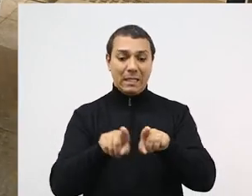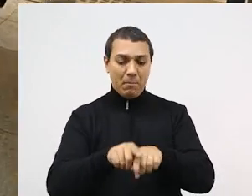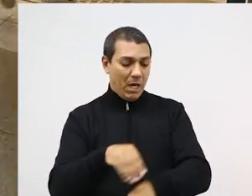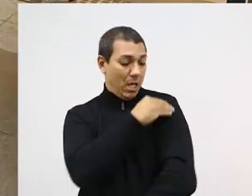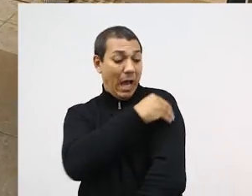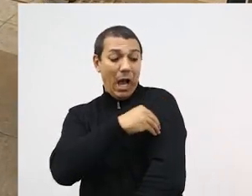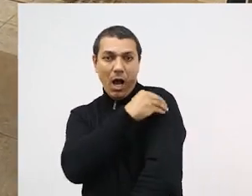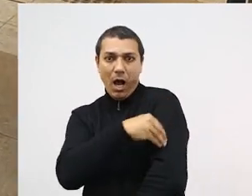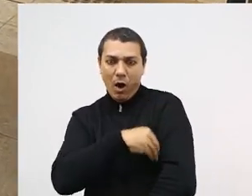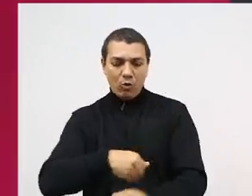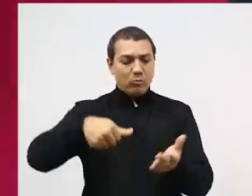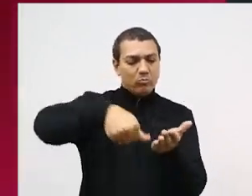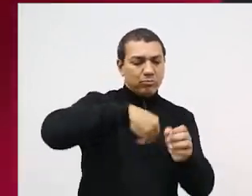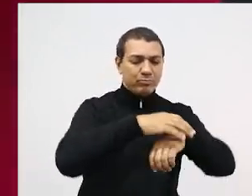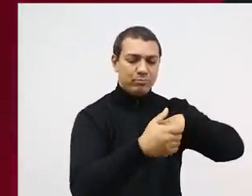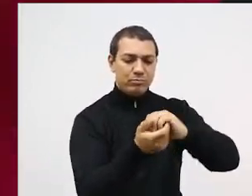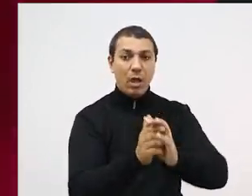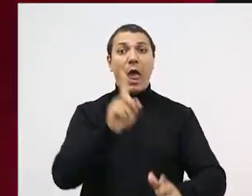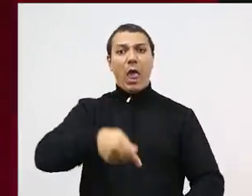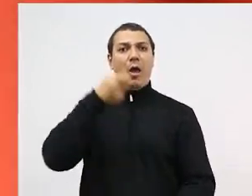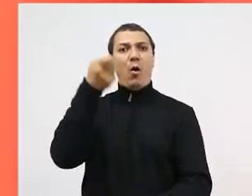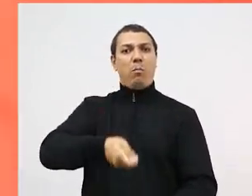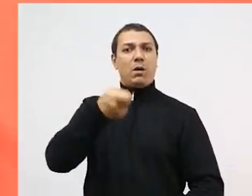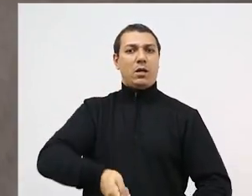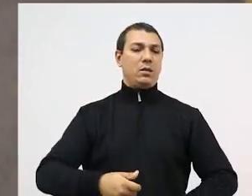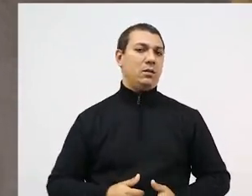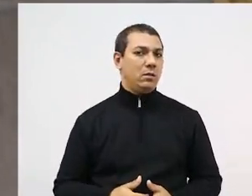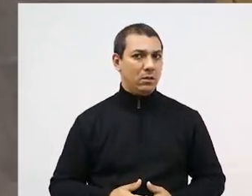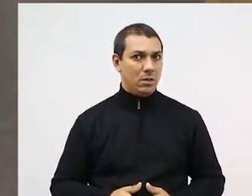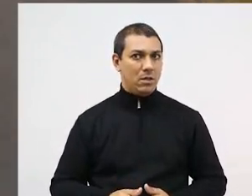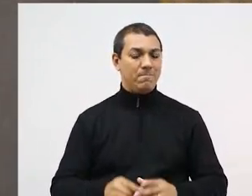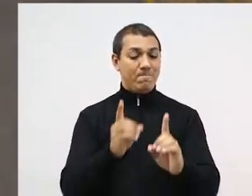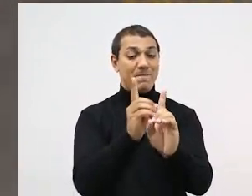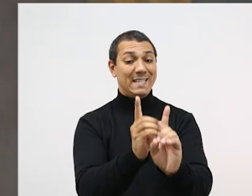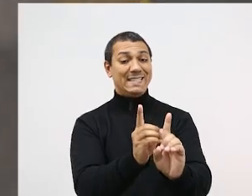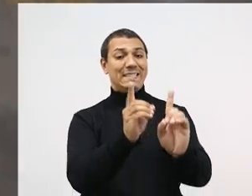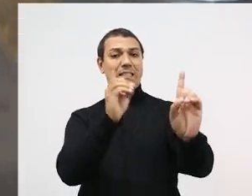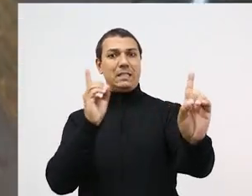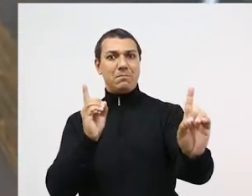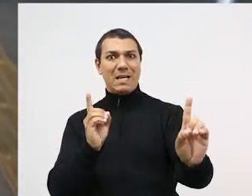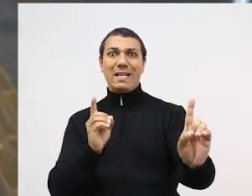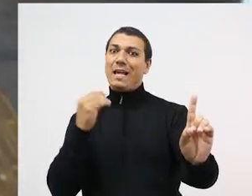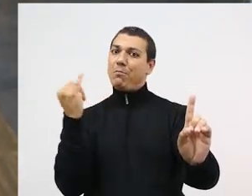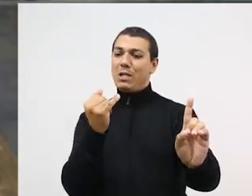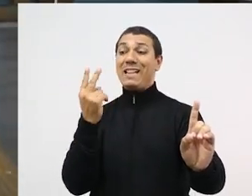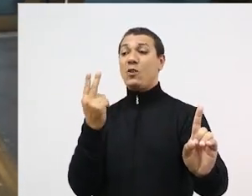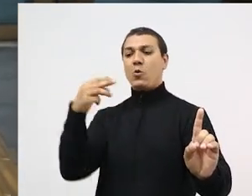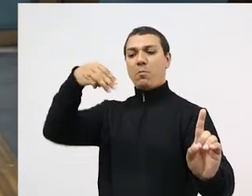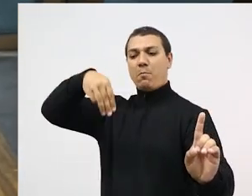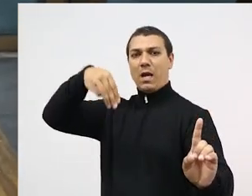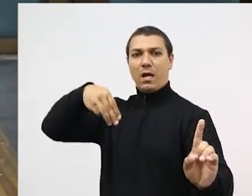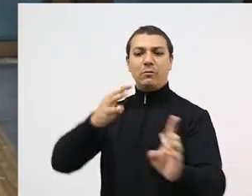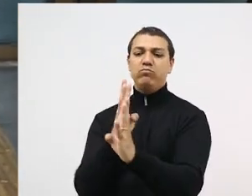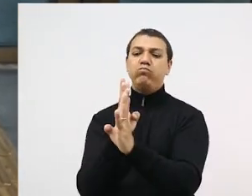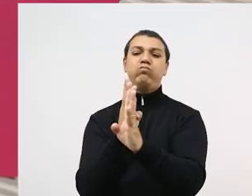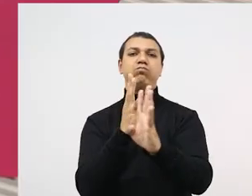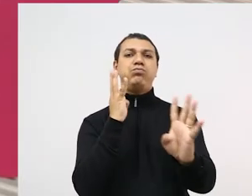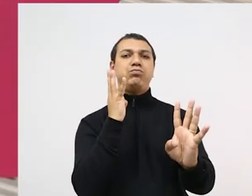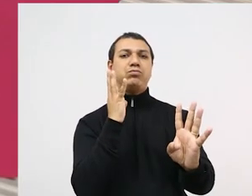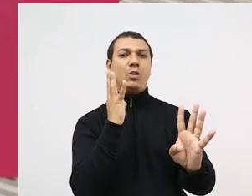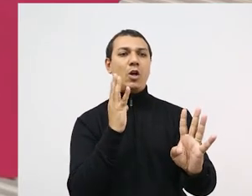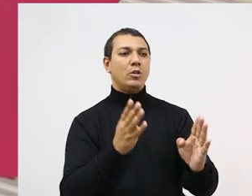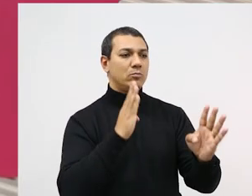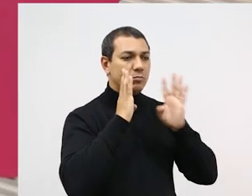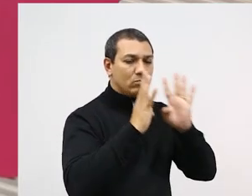higienização, como álcool gel, também serão obrigatórios. Outra regra é o distanciamento mínimo de 2 metros nas filas de